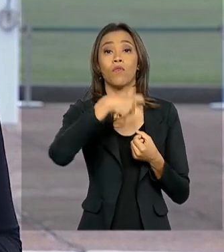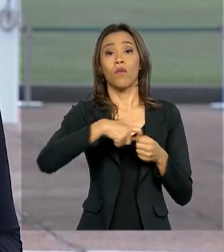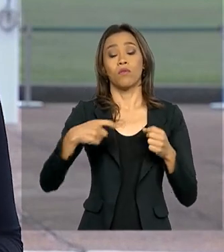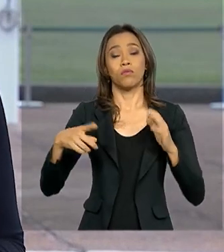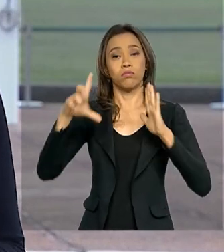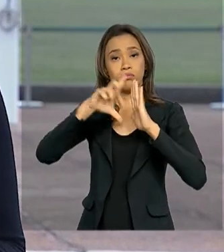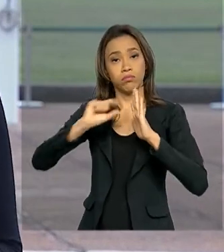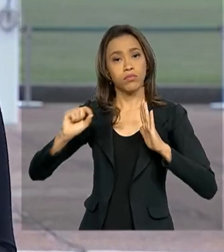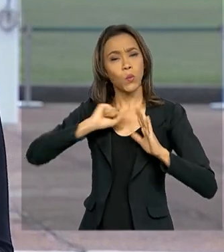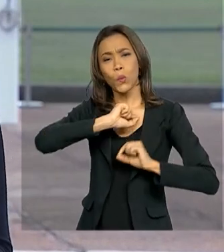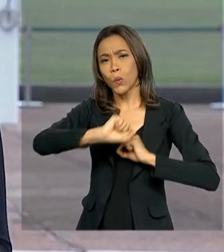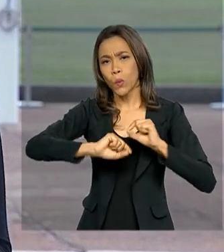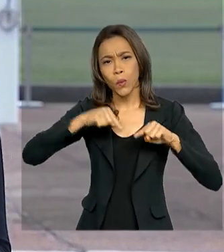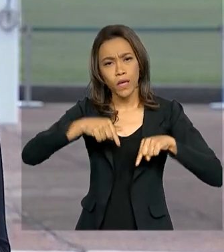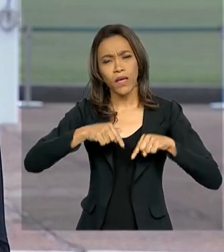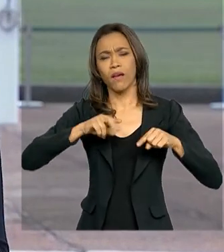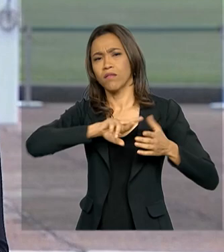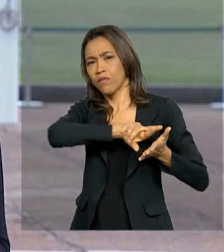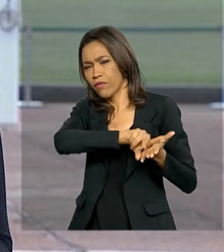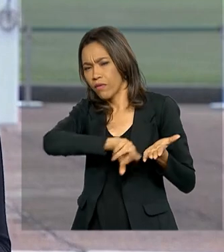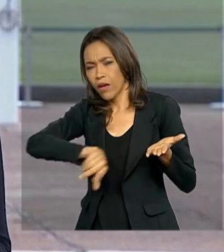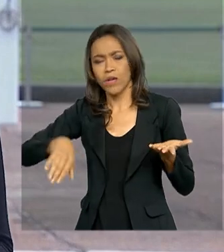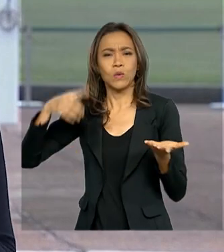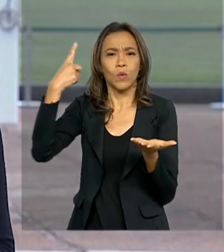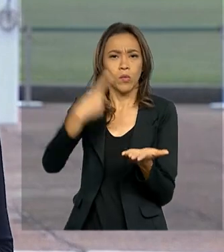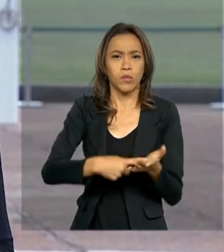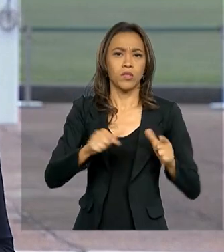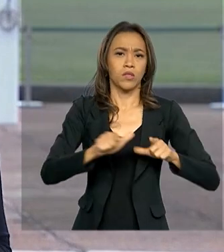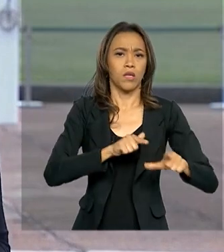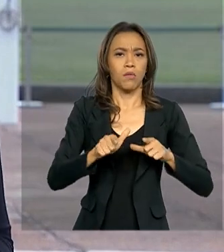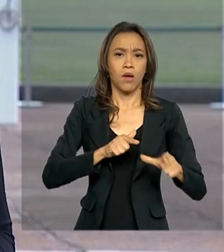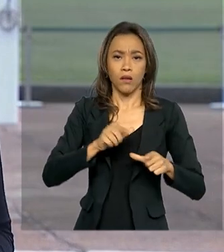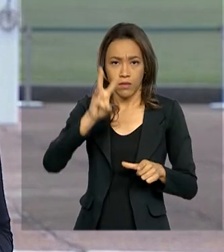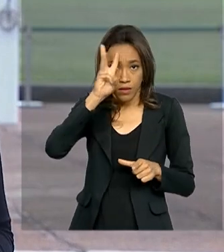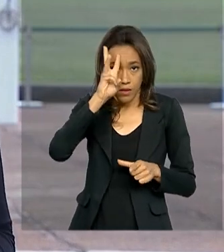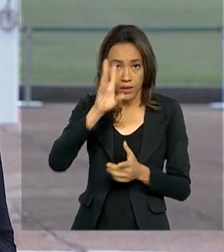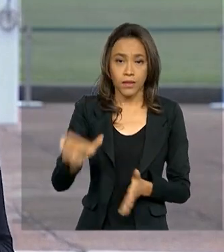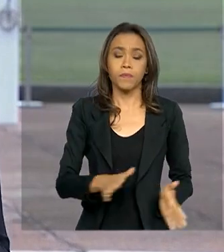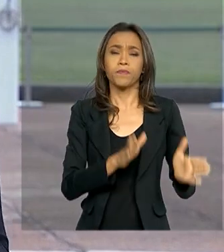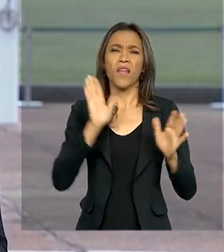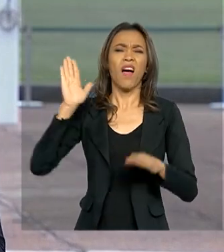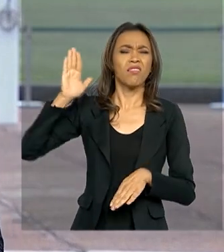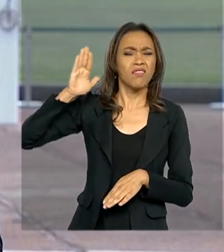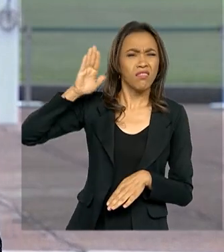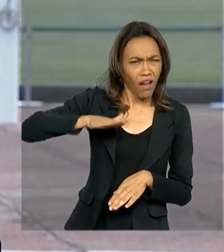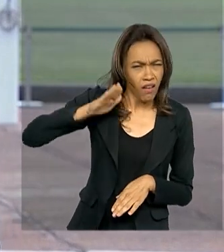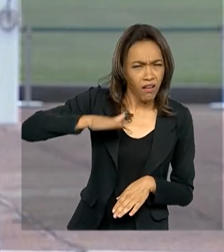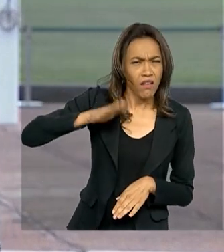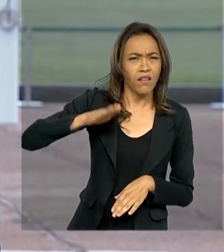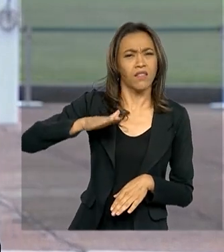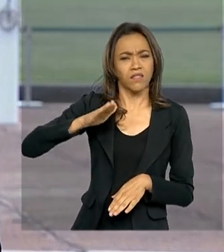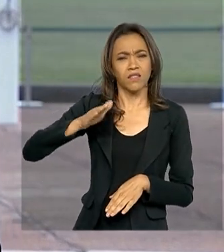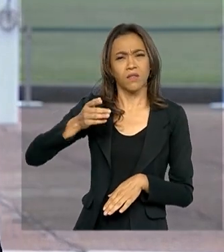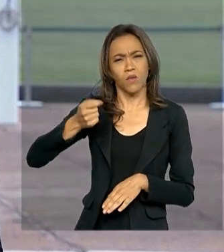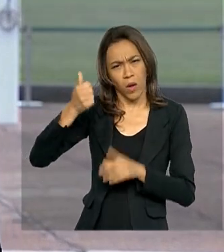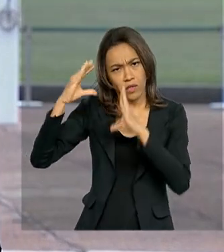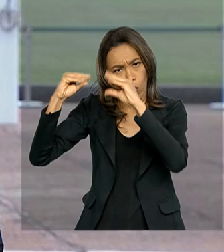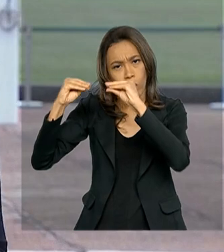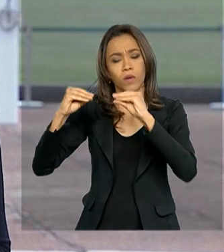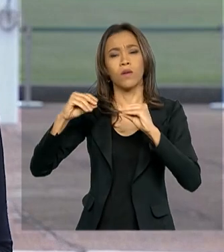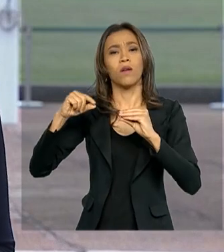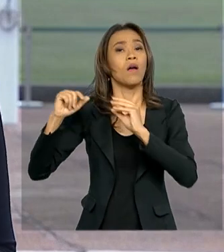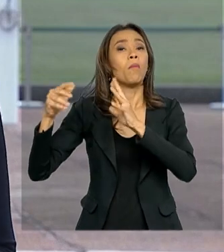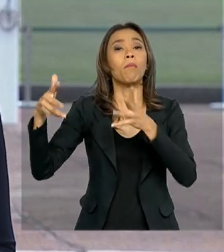série de agendas nessa terça-feira. No final do dia, ele participa da solenidade de ampliação do